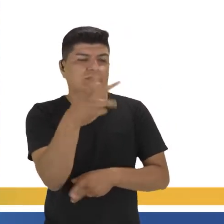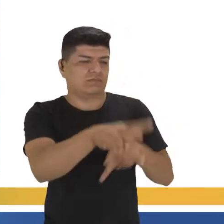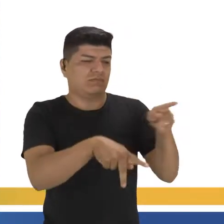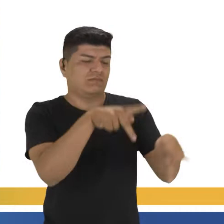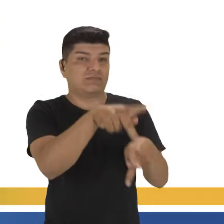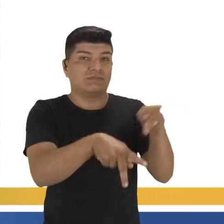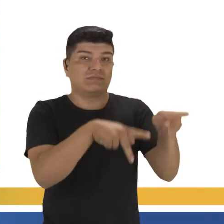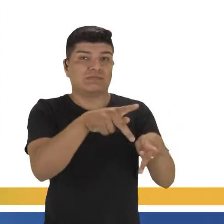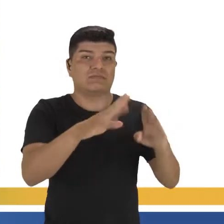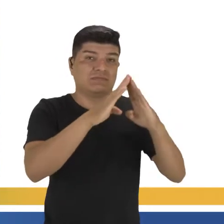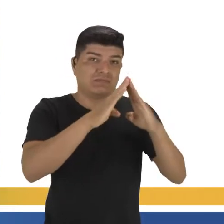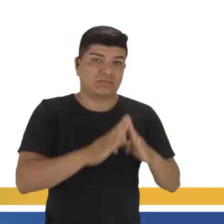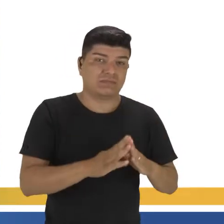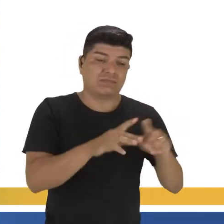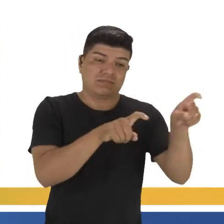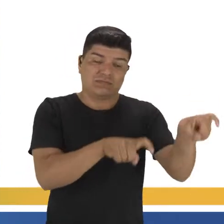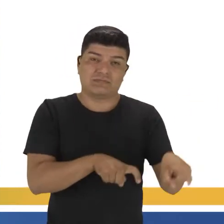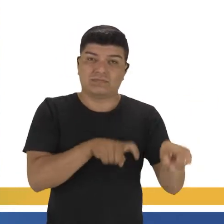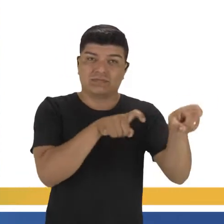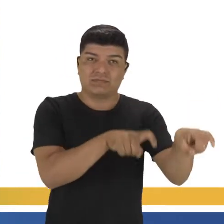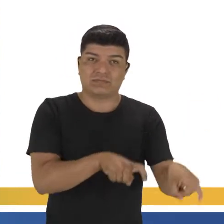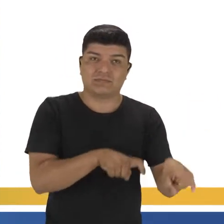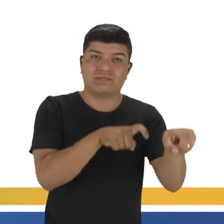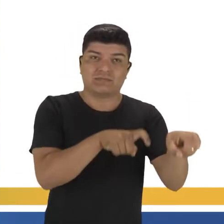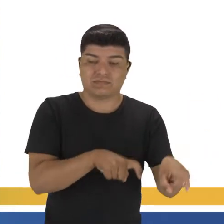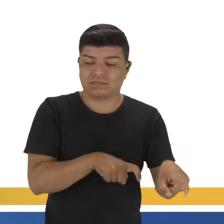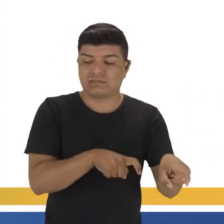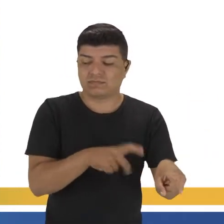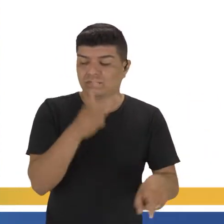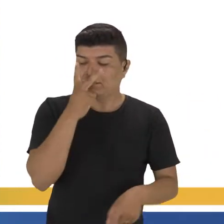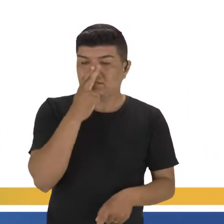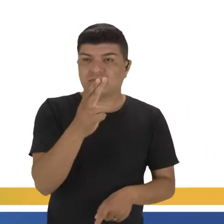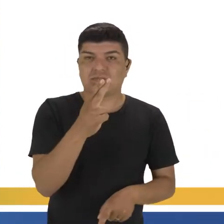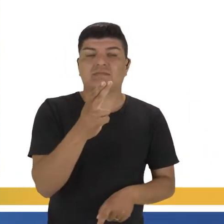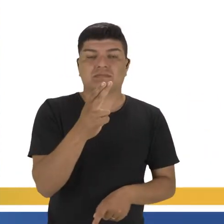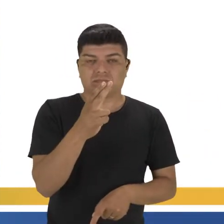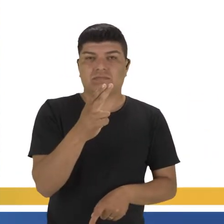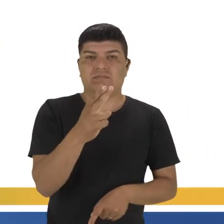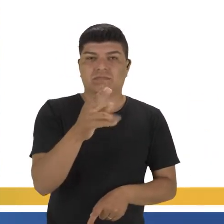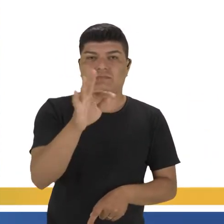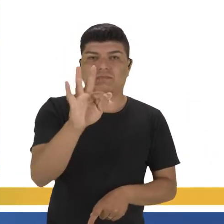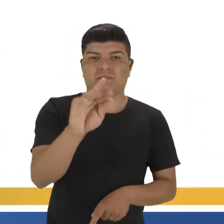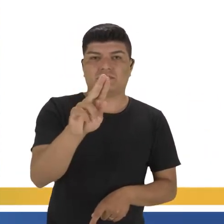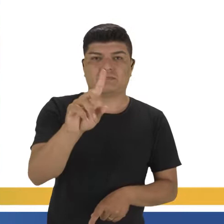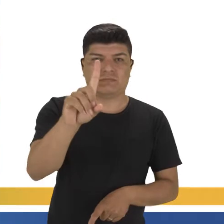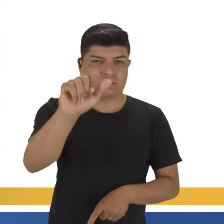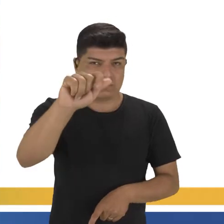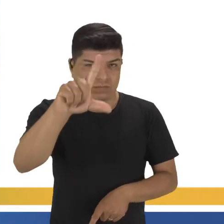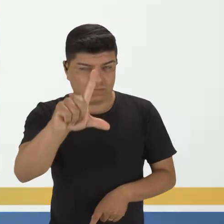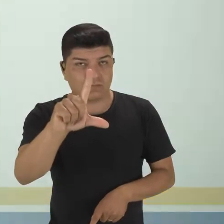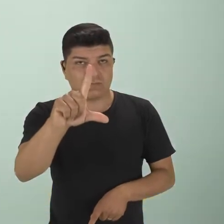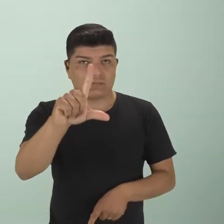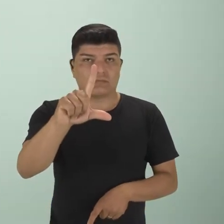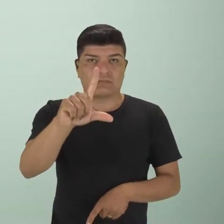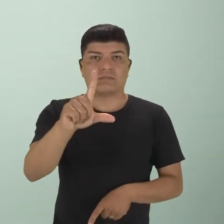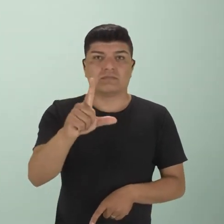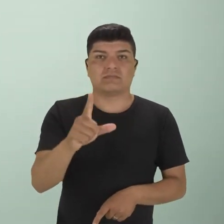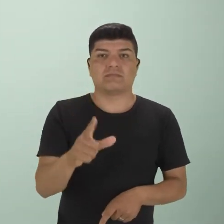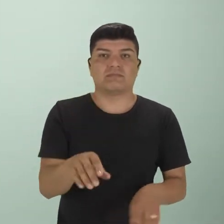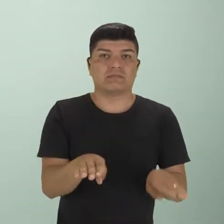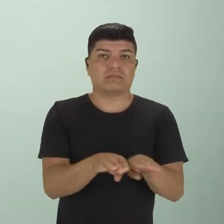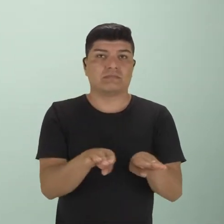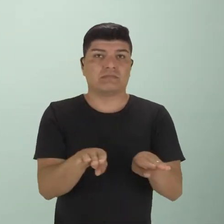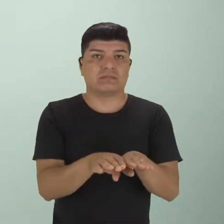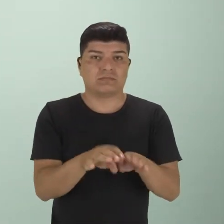de população morava no campo, num regime muito parecido com o feudal. Alguns historiadores colocam como regime feudal